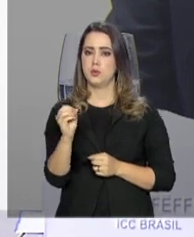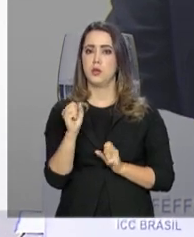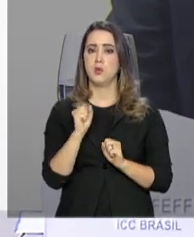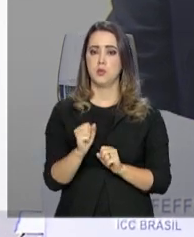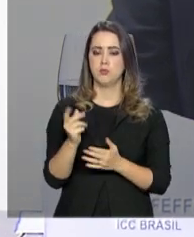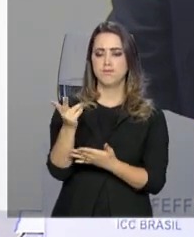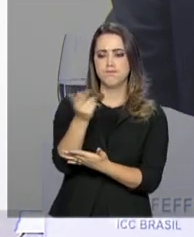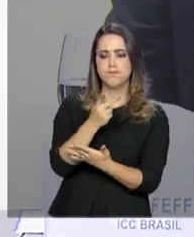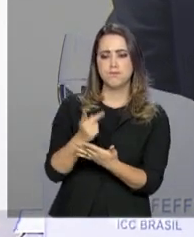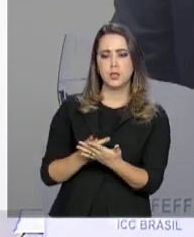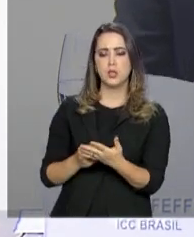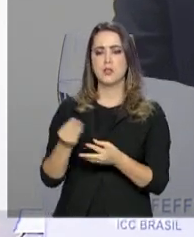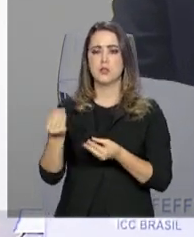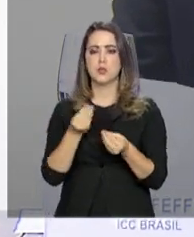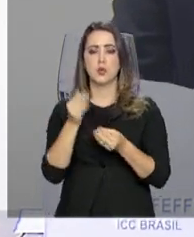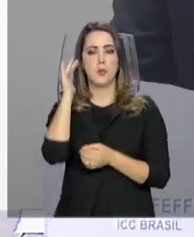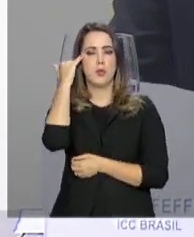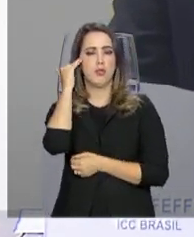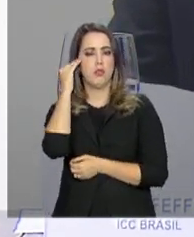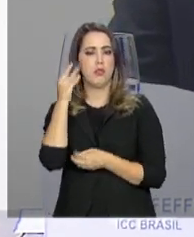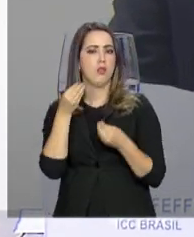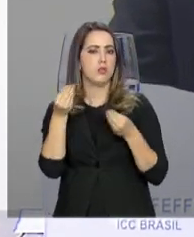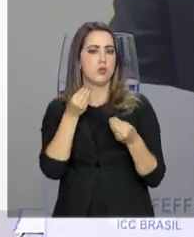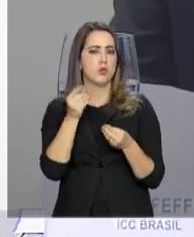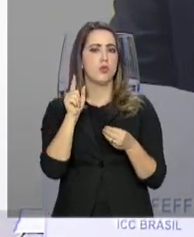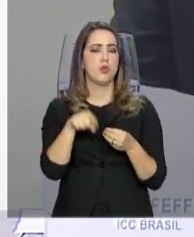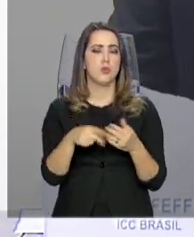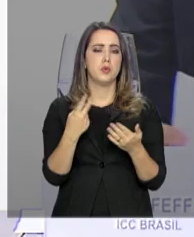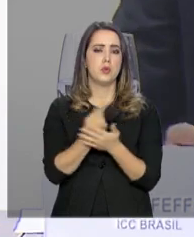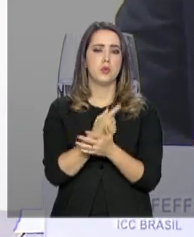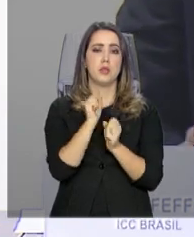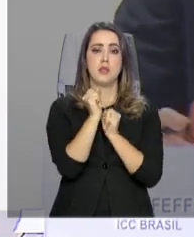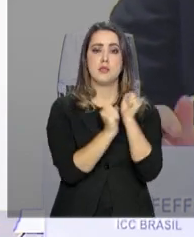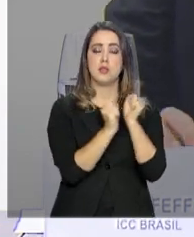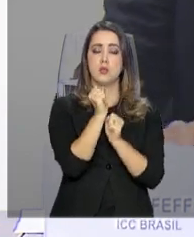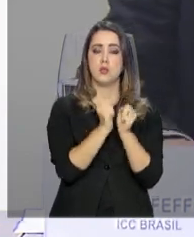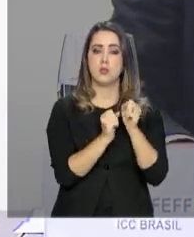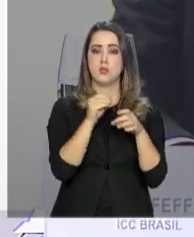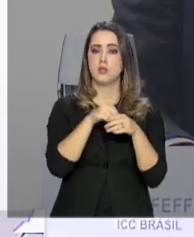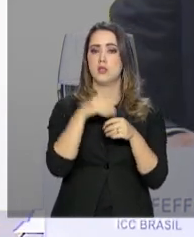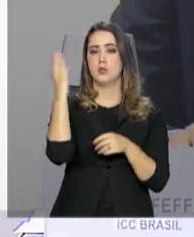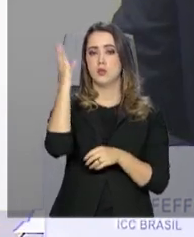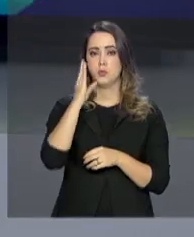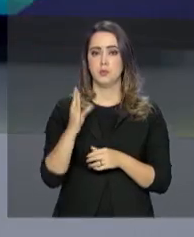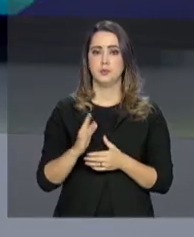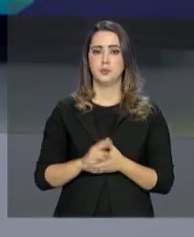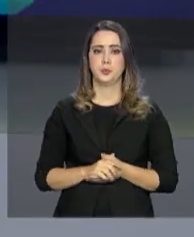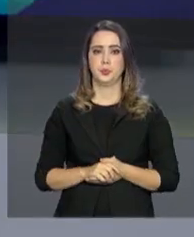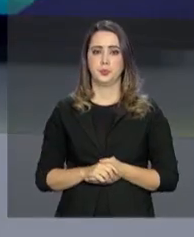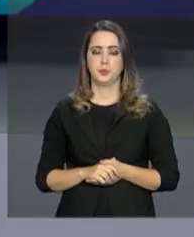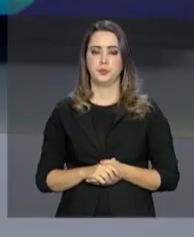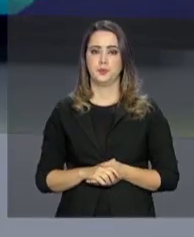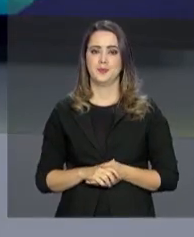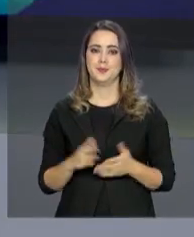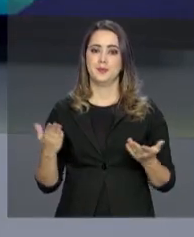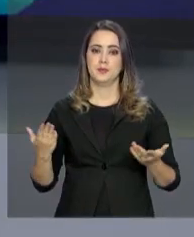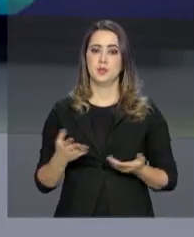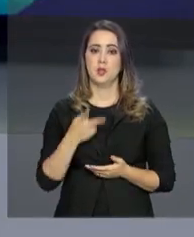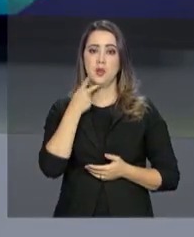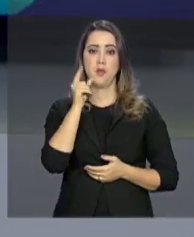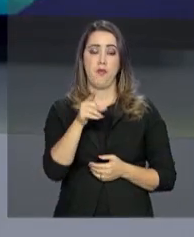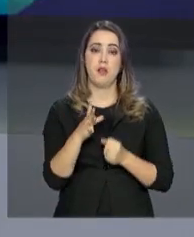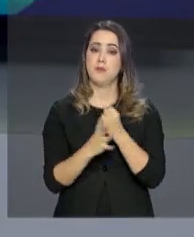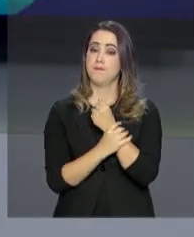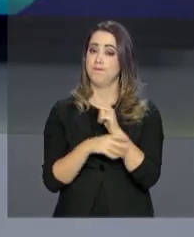entender o comportamento e os atores ligados à indústria e suas conexões. O assunto agora é